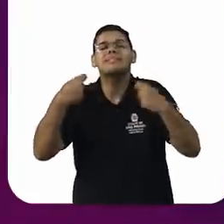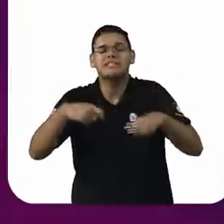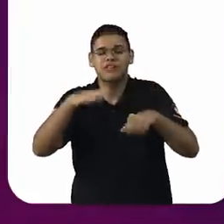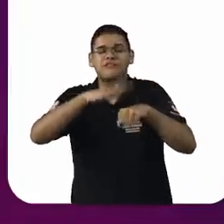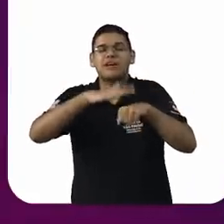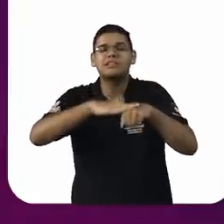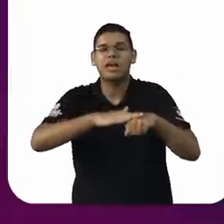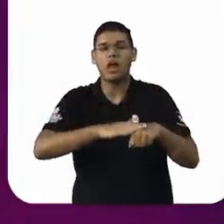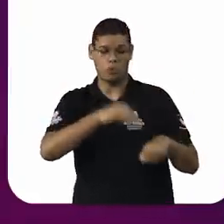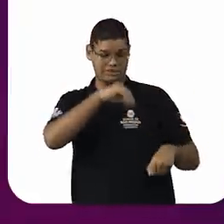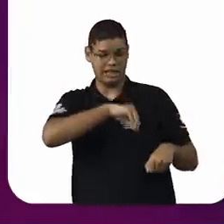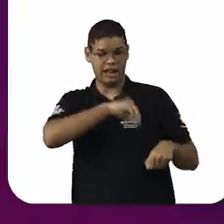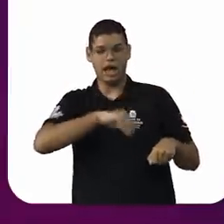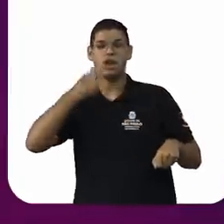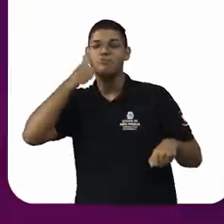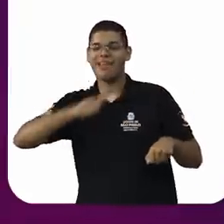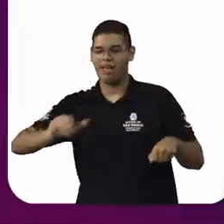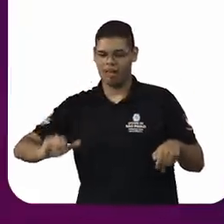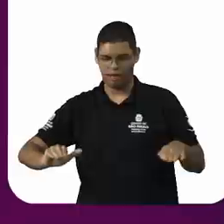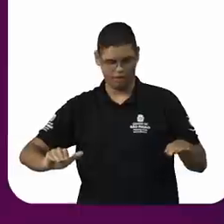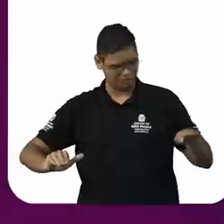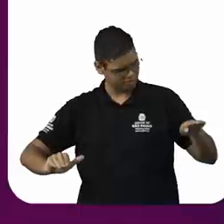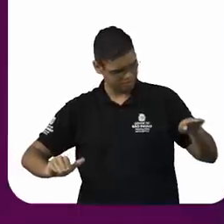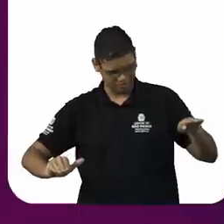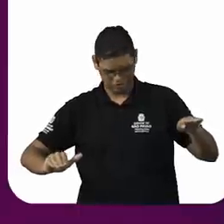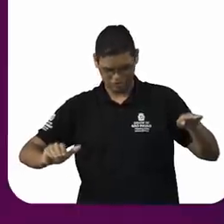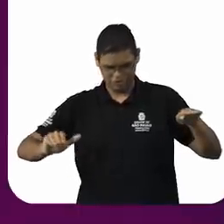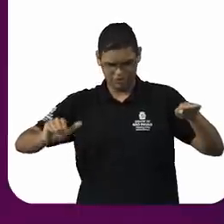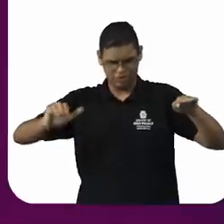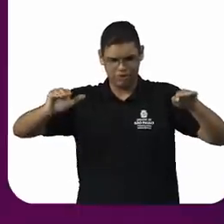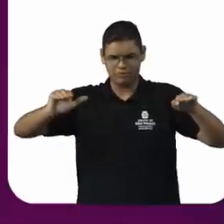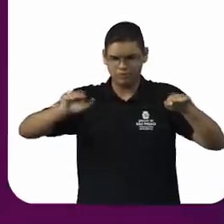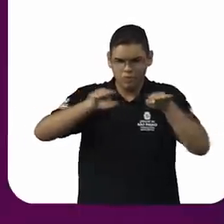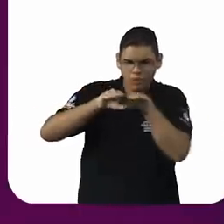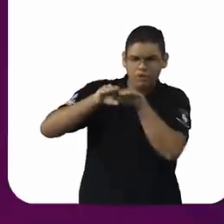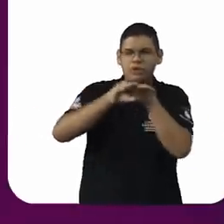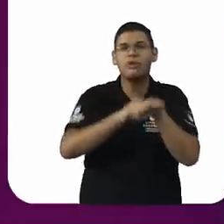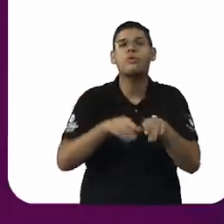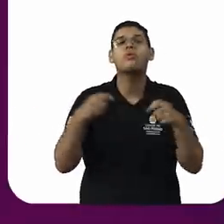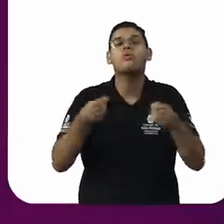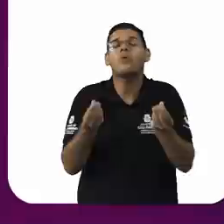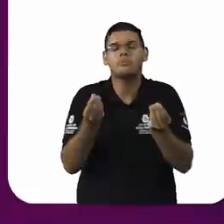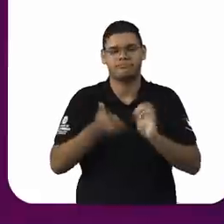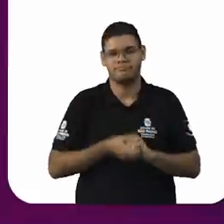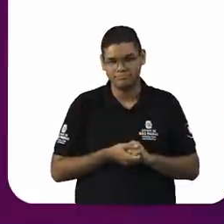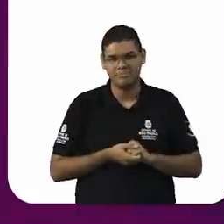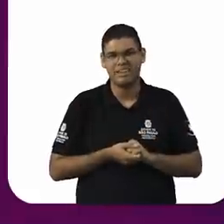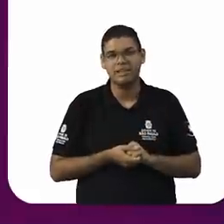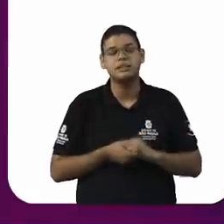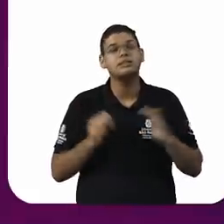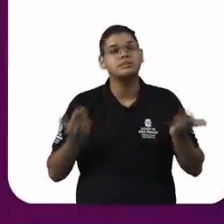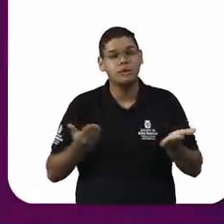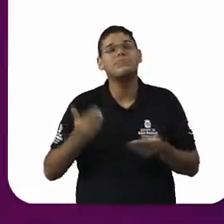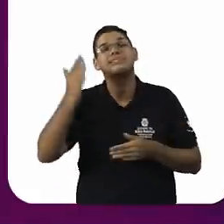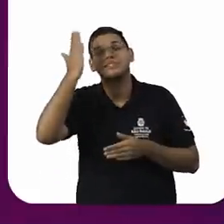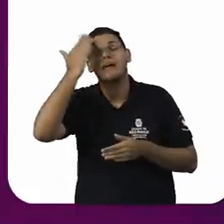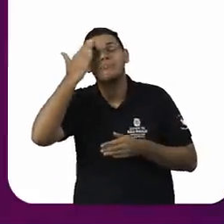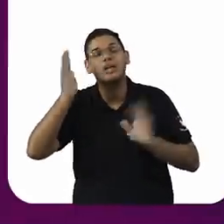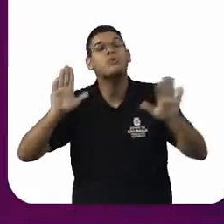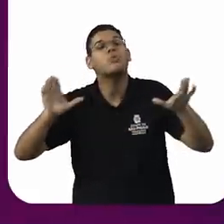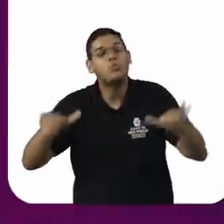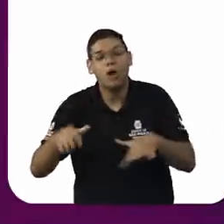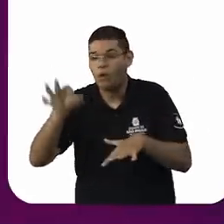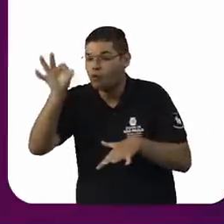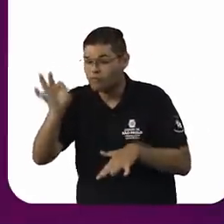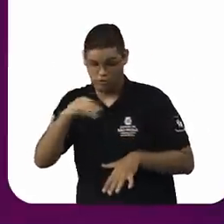ter transparência em relação a esses dados dentro do ambiente de trabalho. Saber qual é o valor de determinada função, quanto vai ser